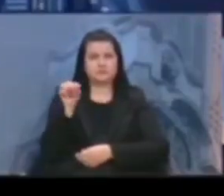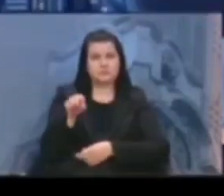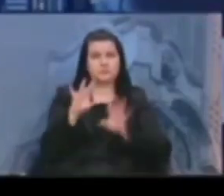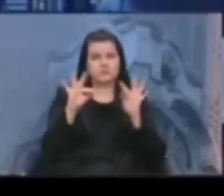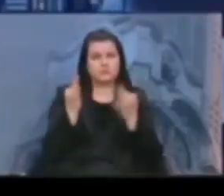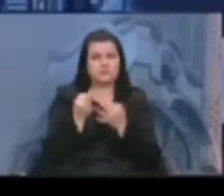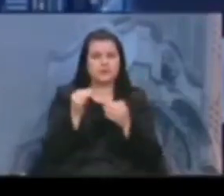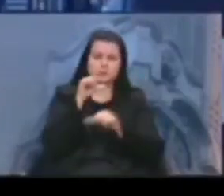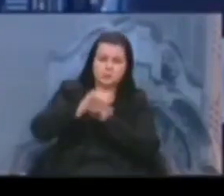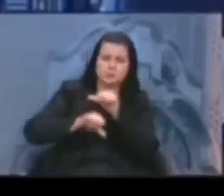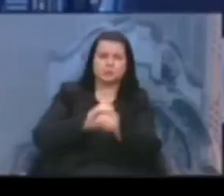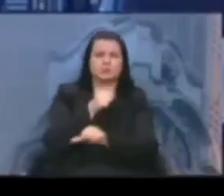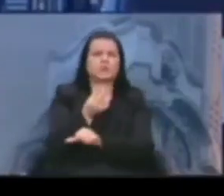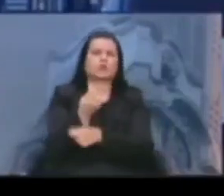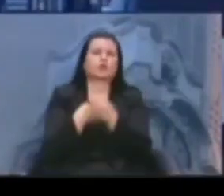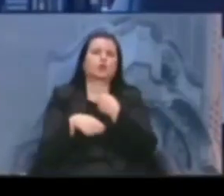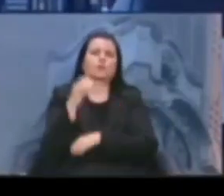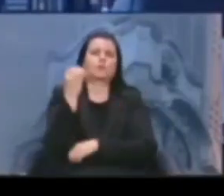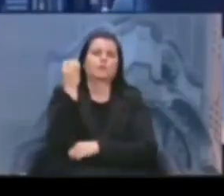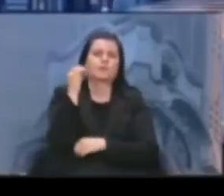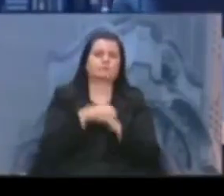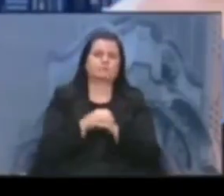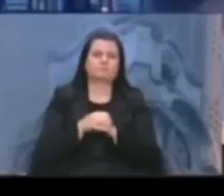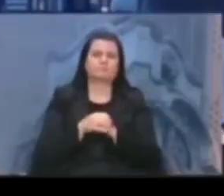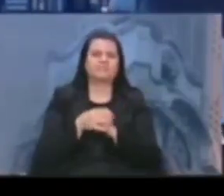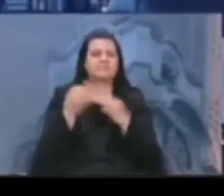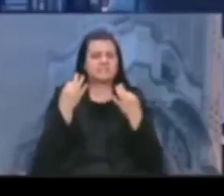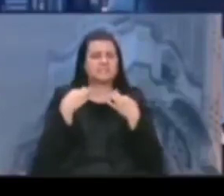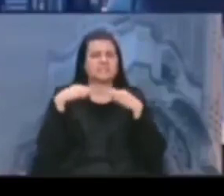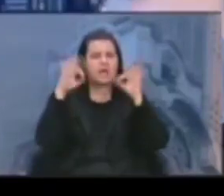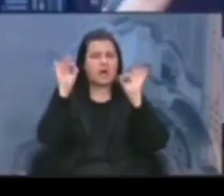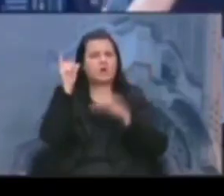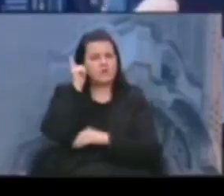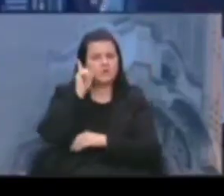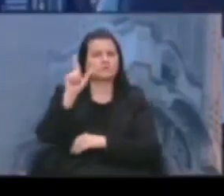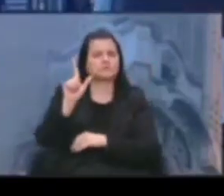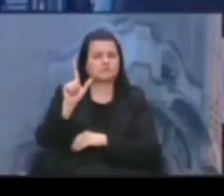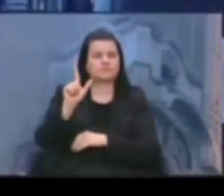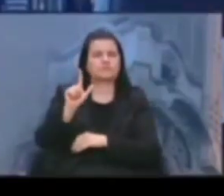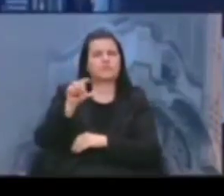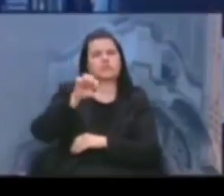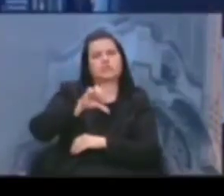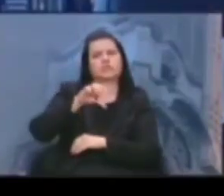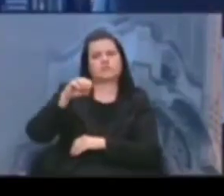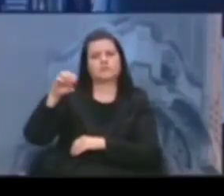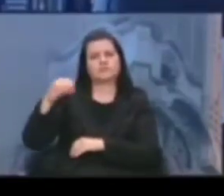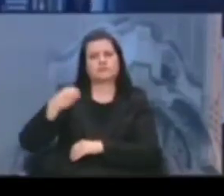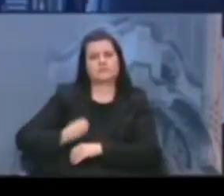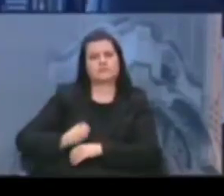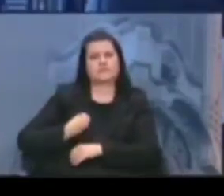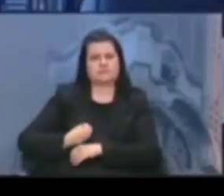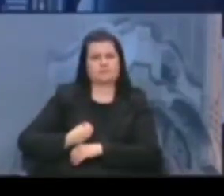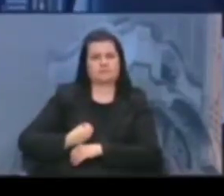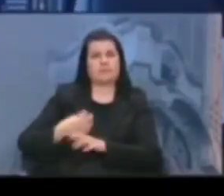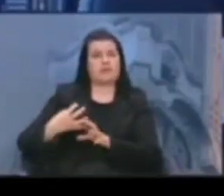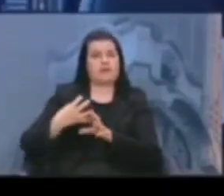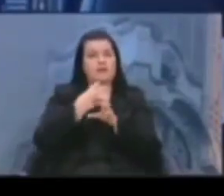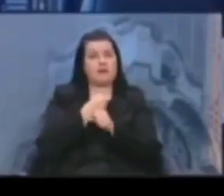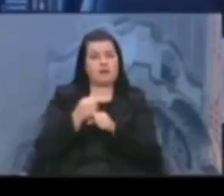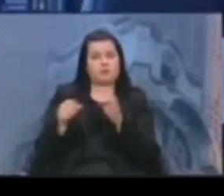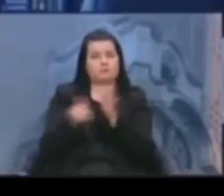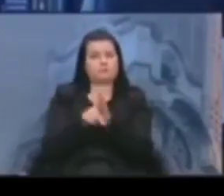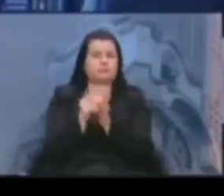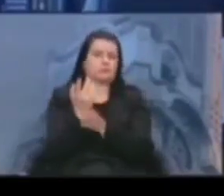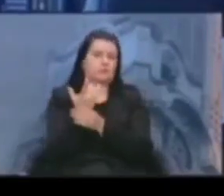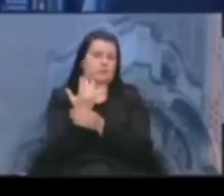mudaria a economia, inclusive, de Porto Alegre e salvaria, no mínimo, no mínimo, 900 vidas. Esse é um cálculo feito pela URGS.